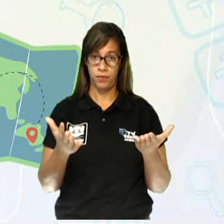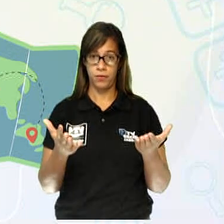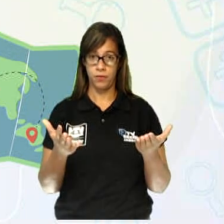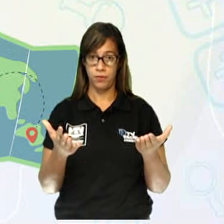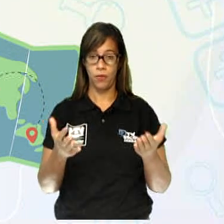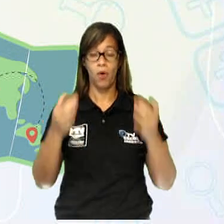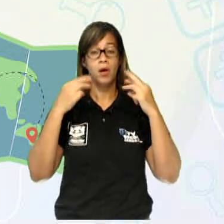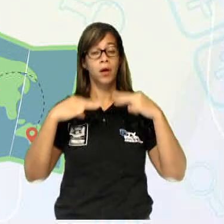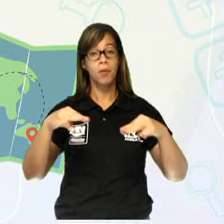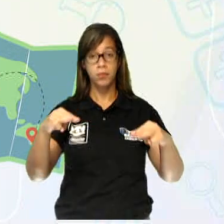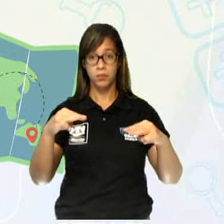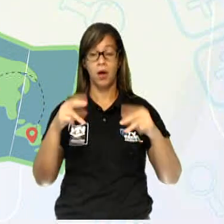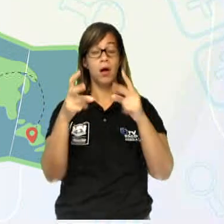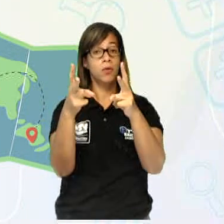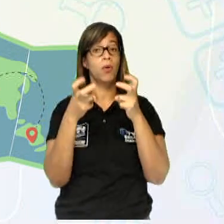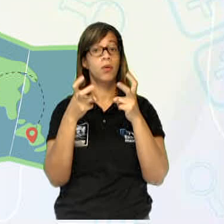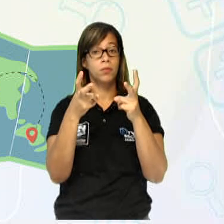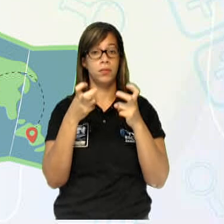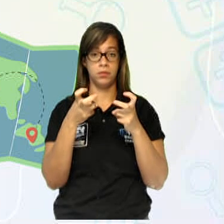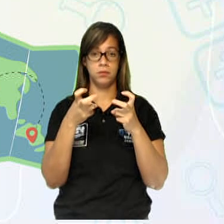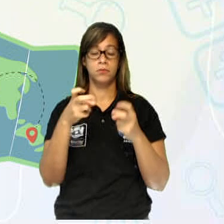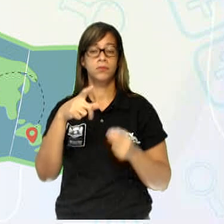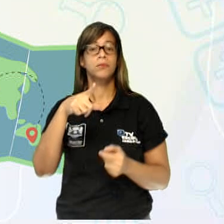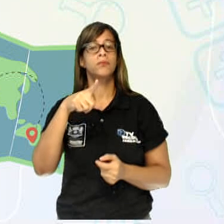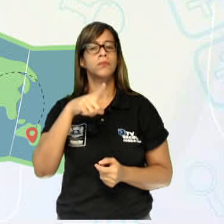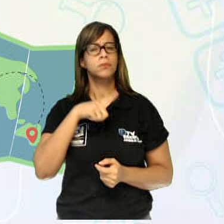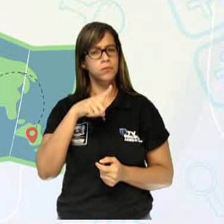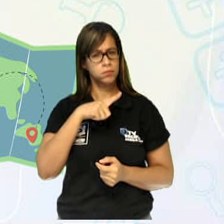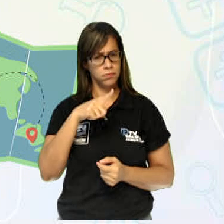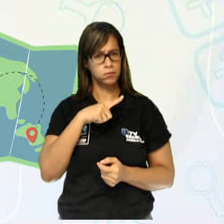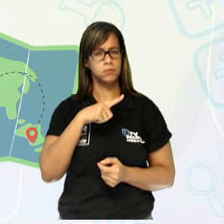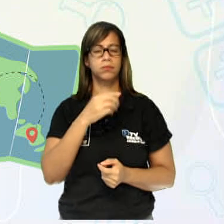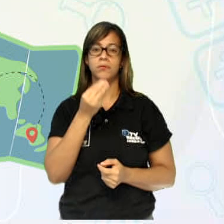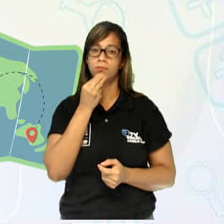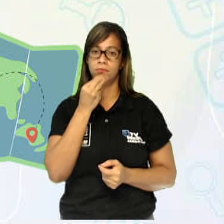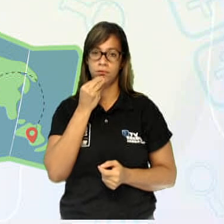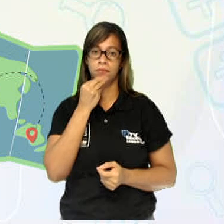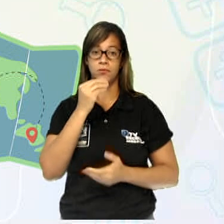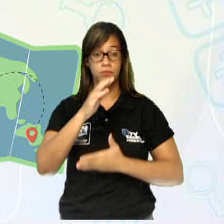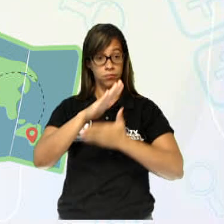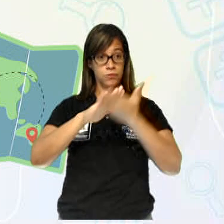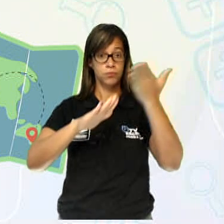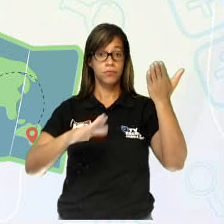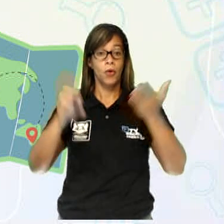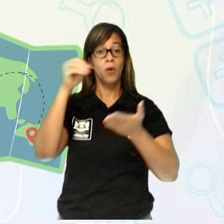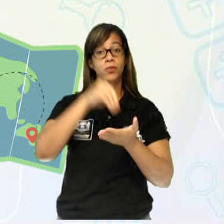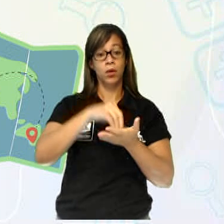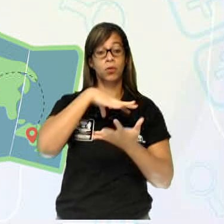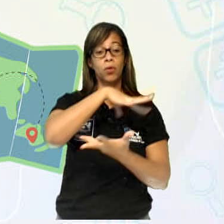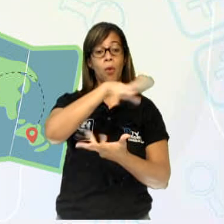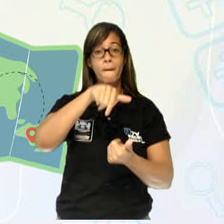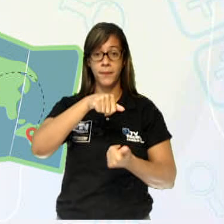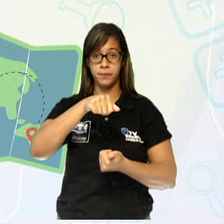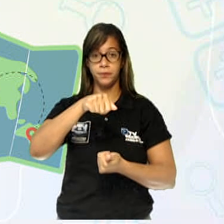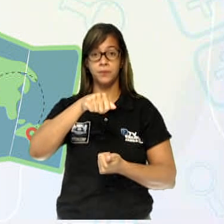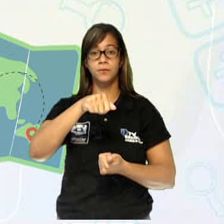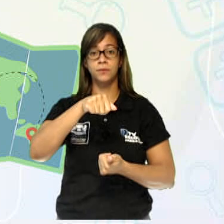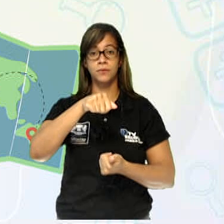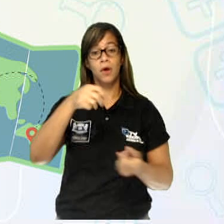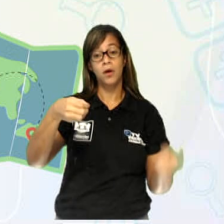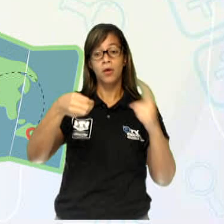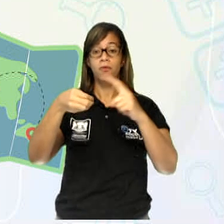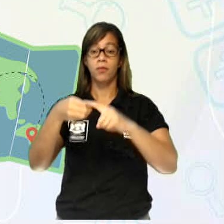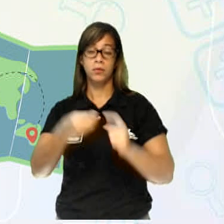onde eles percebem que existe a possibilidade de irem para o centro da Terra e saírem com vida. Então, eles resolvem encarar essa